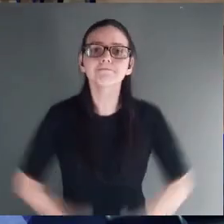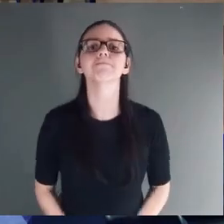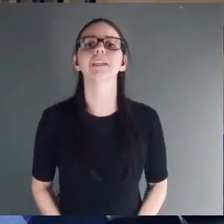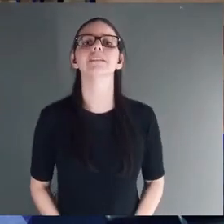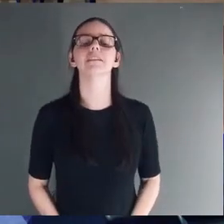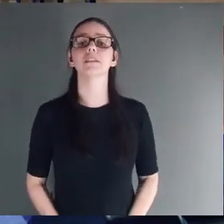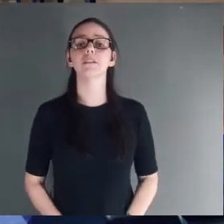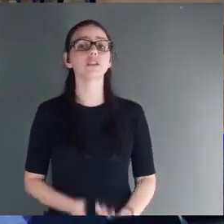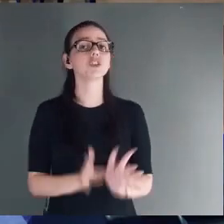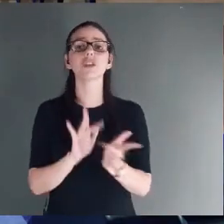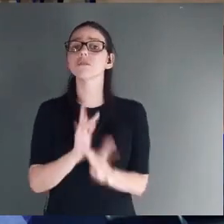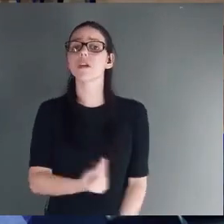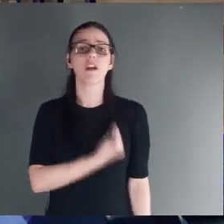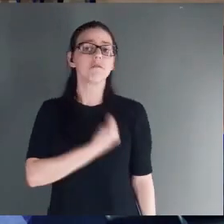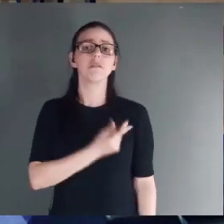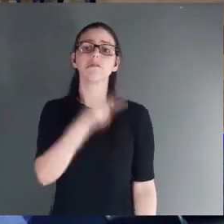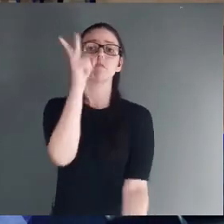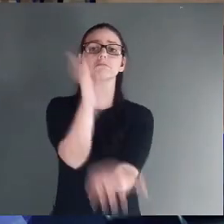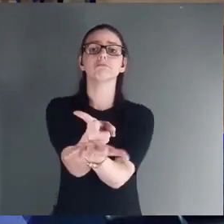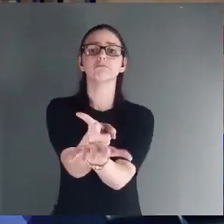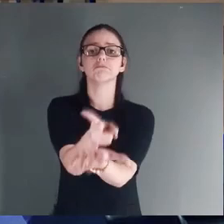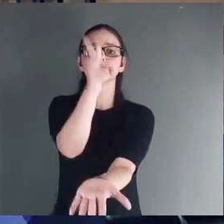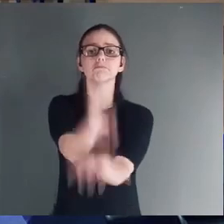ele continua vivo.